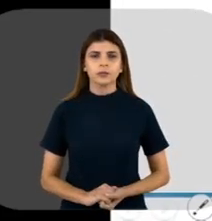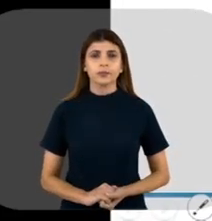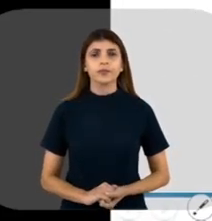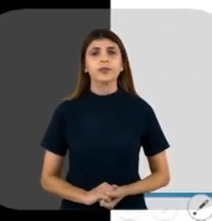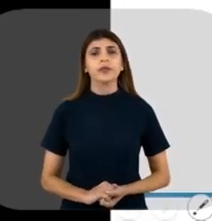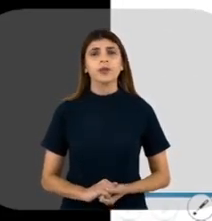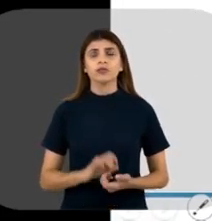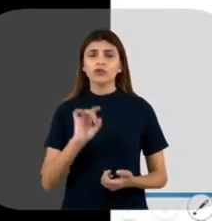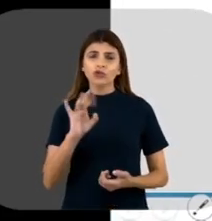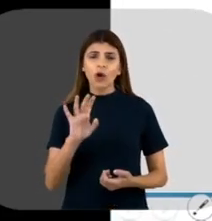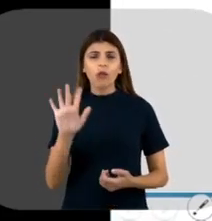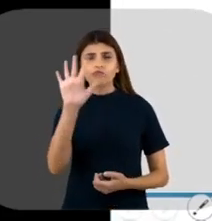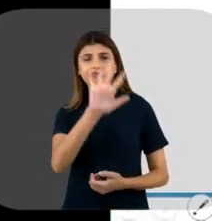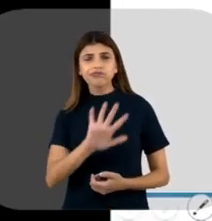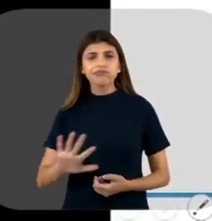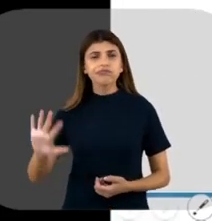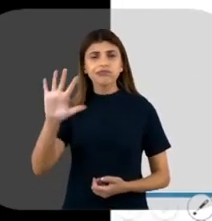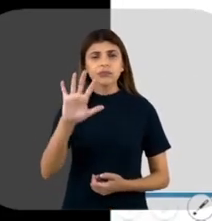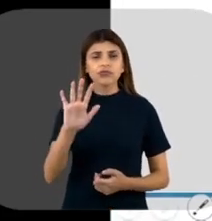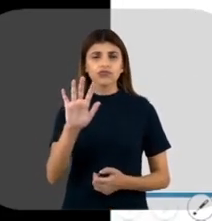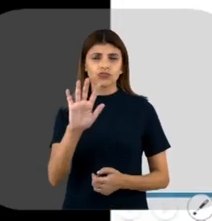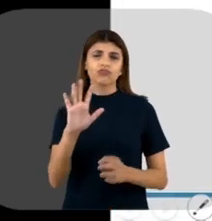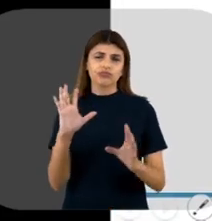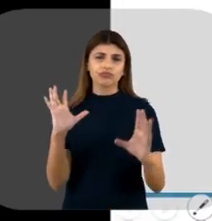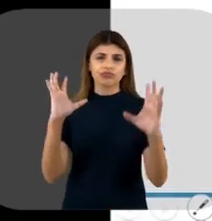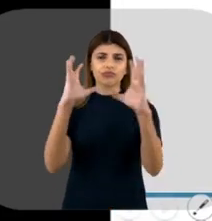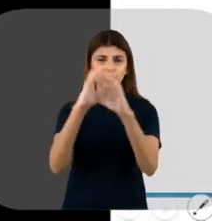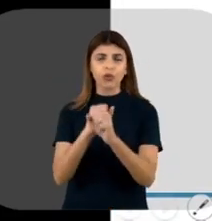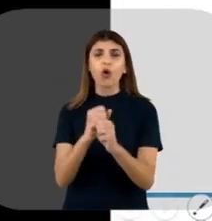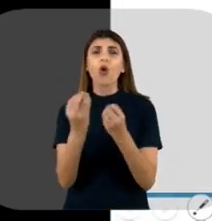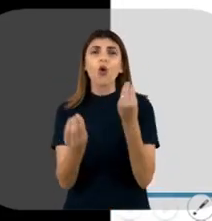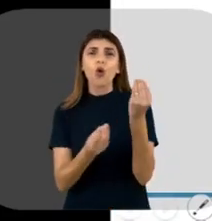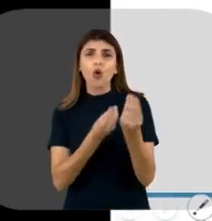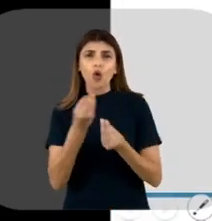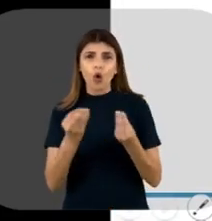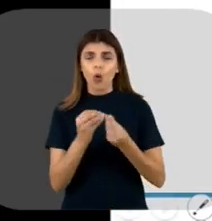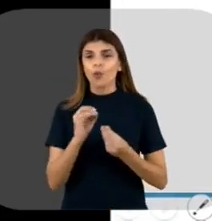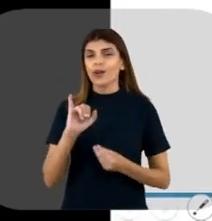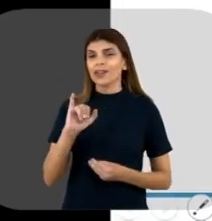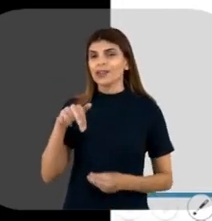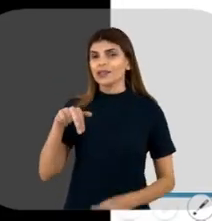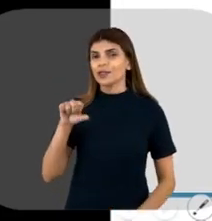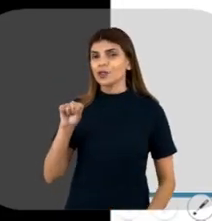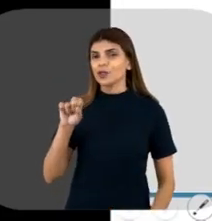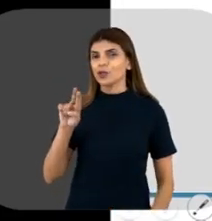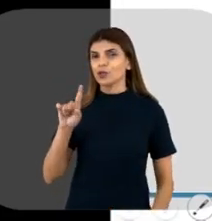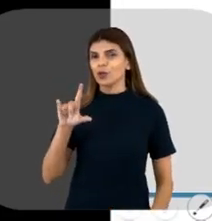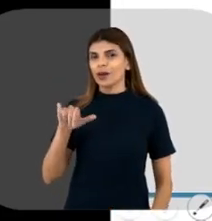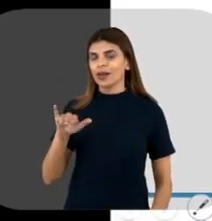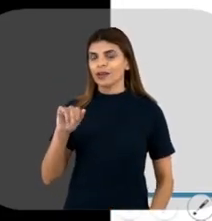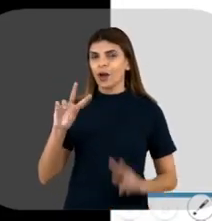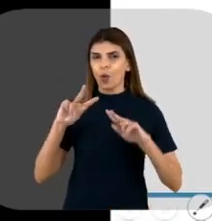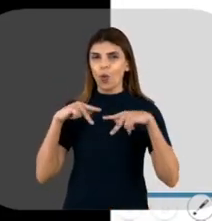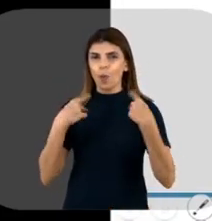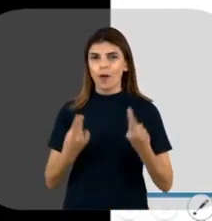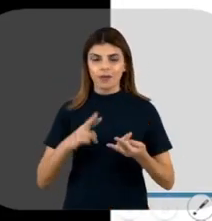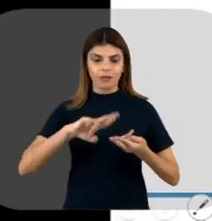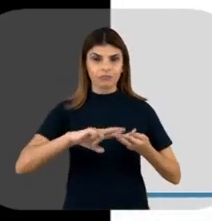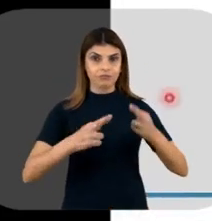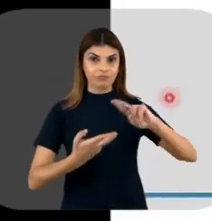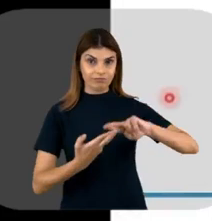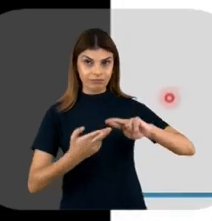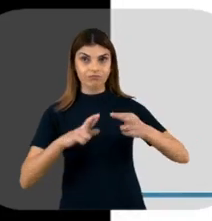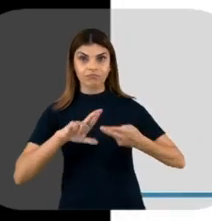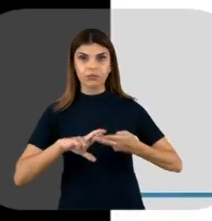É aqui só fazendo um apanhado da produção da insulina humana recombinante, né?